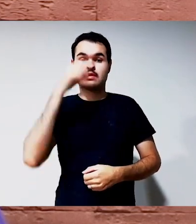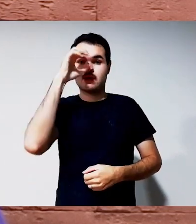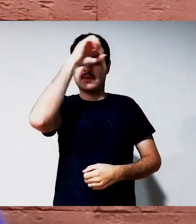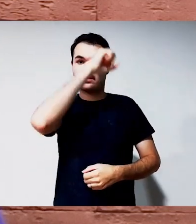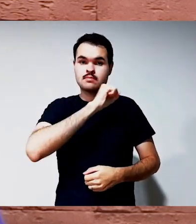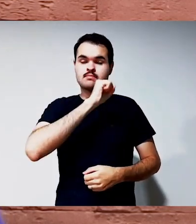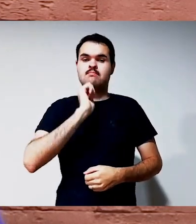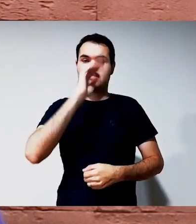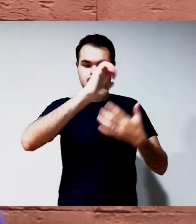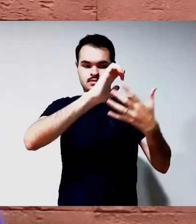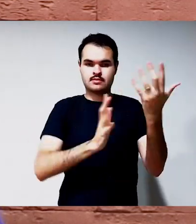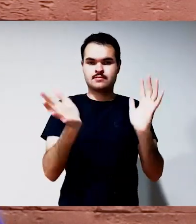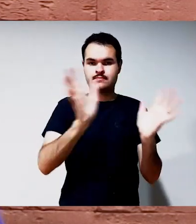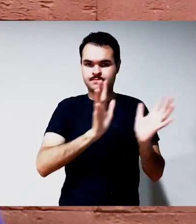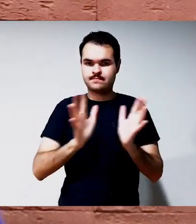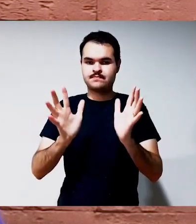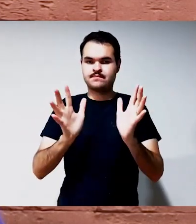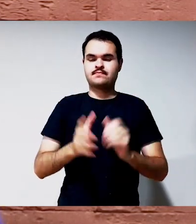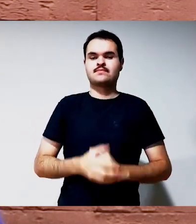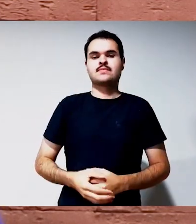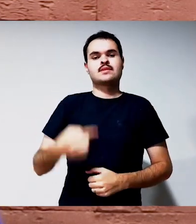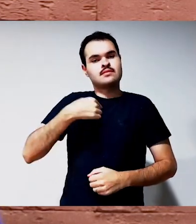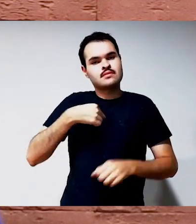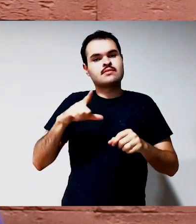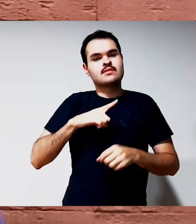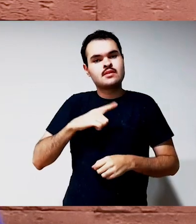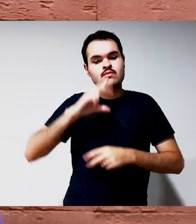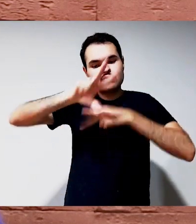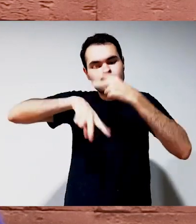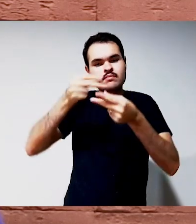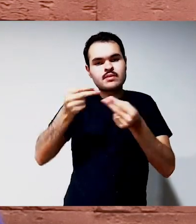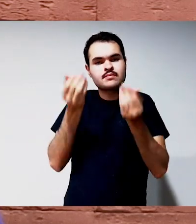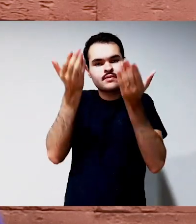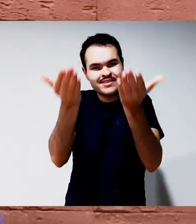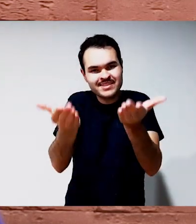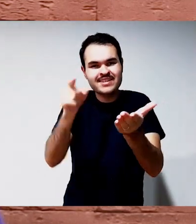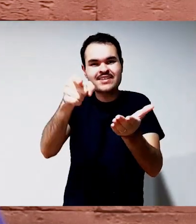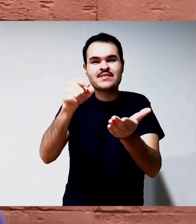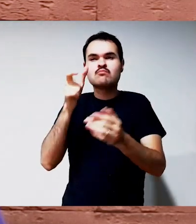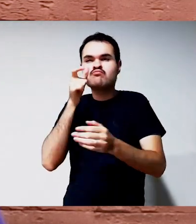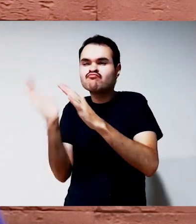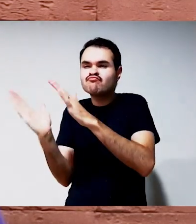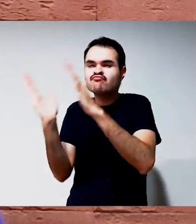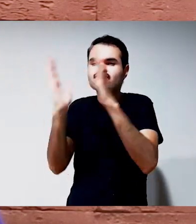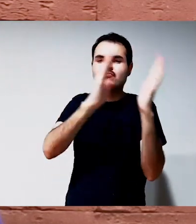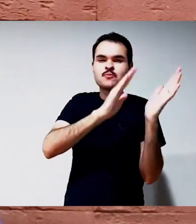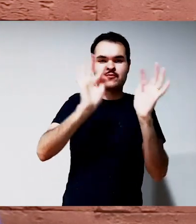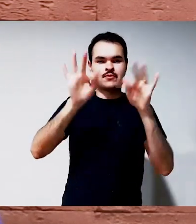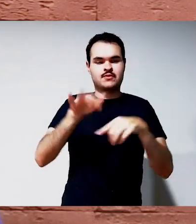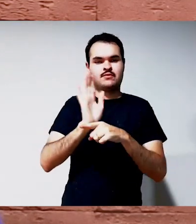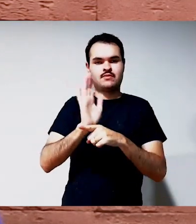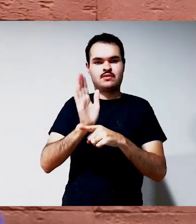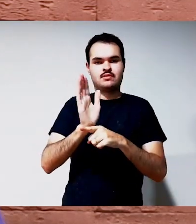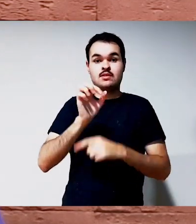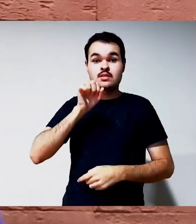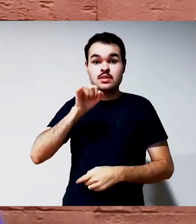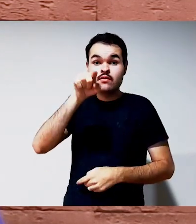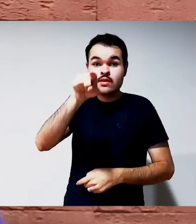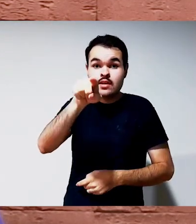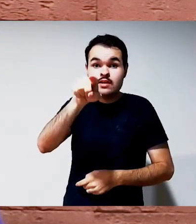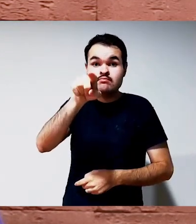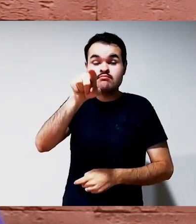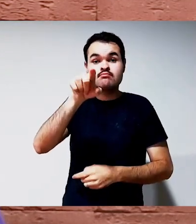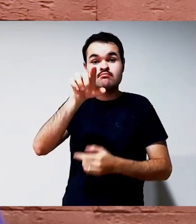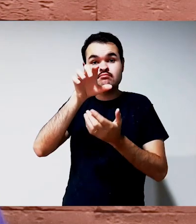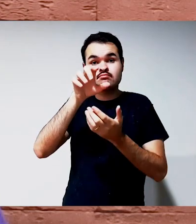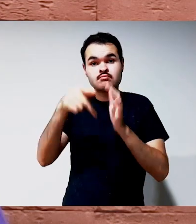vídeo. Se você se inscrever no nosso canal, só clicar no botão inscrever-se, aí você tira um print da tela e manda para